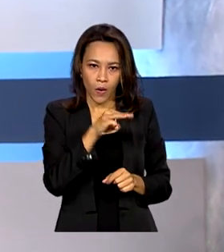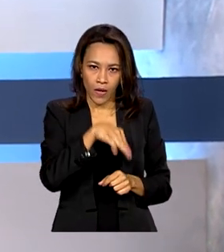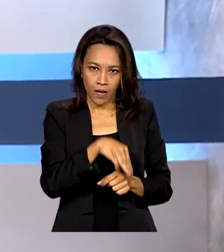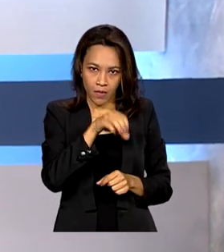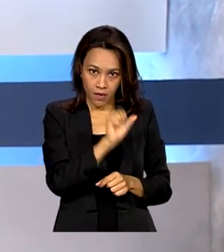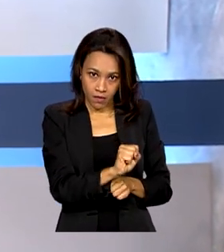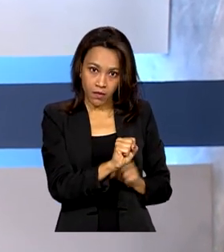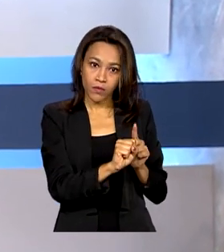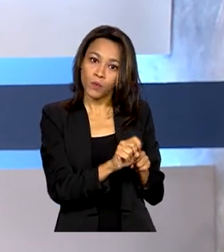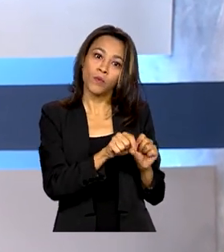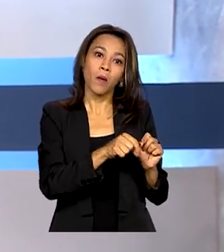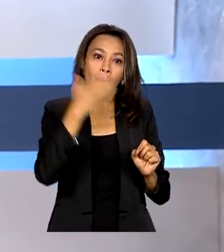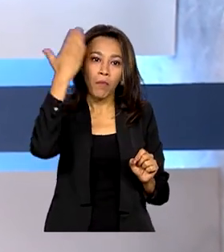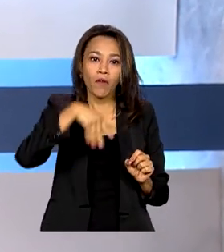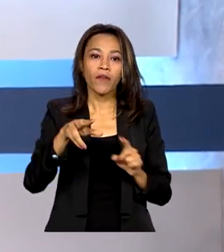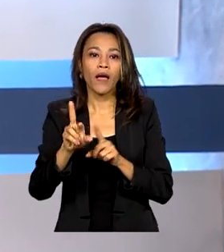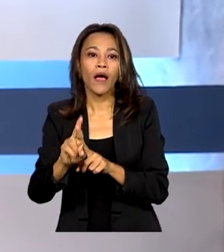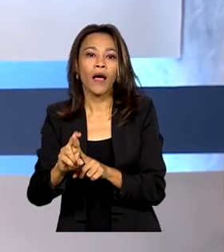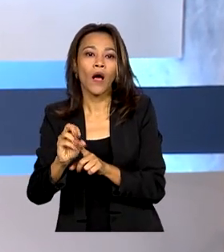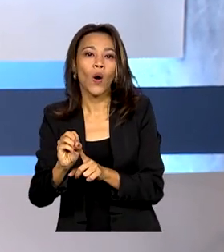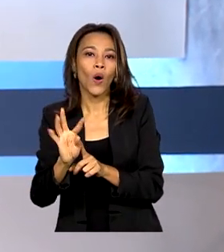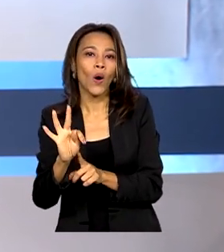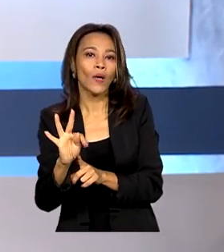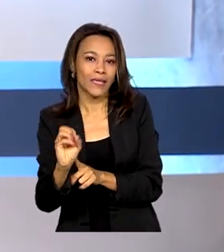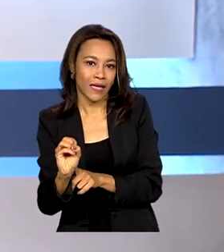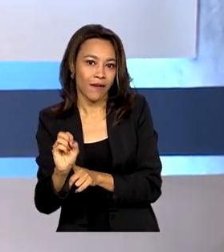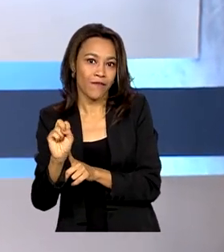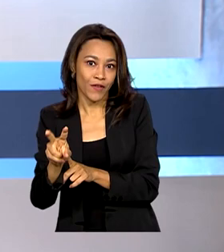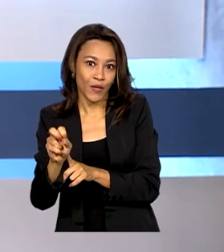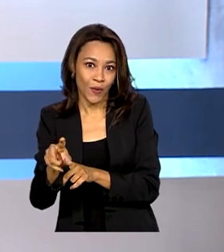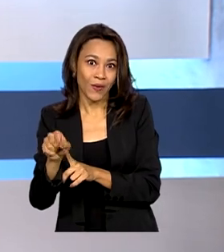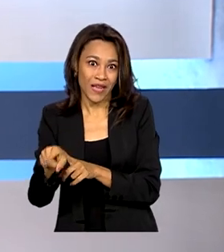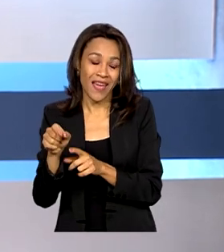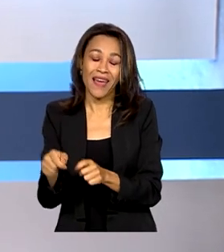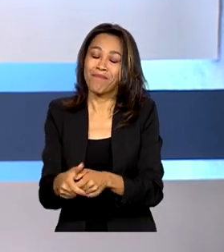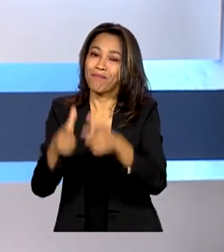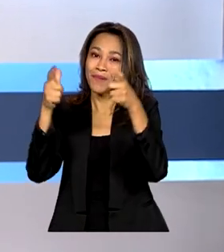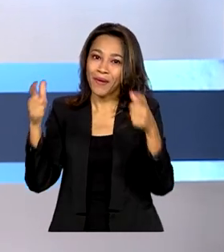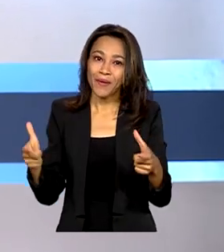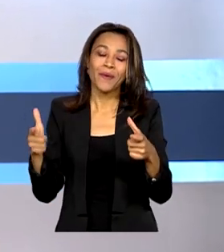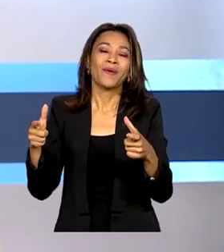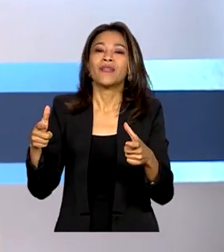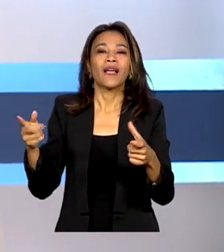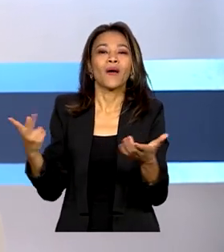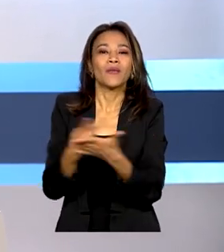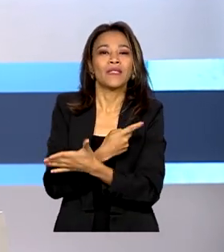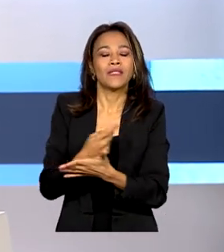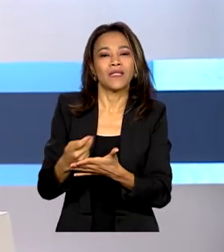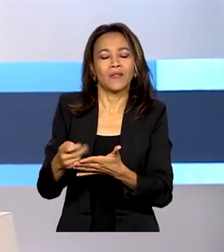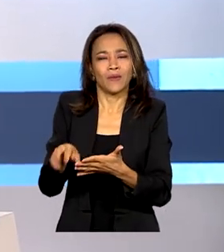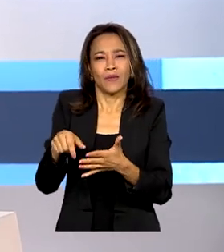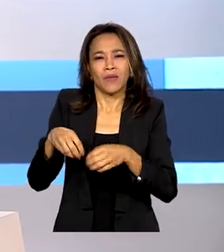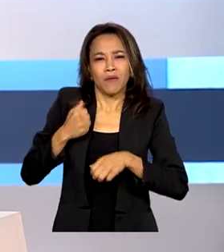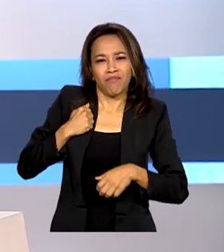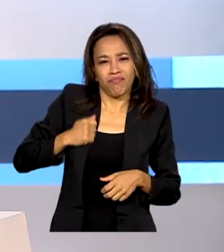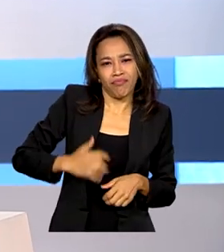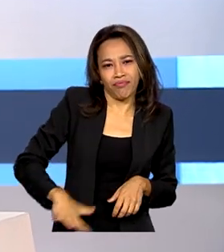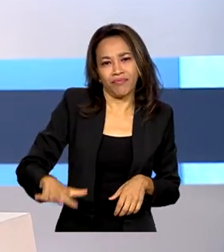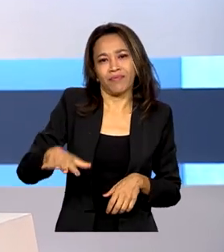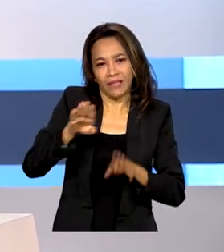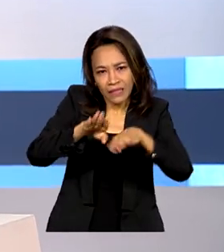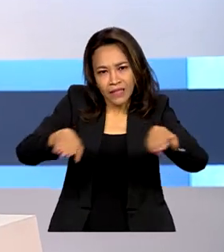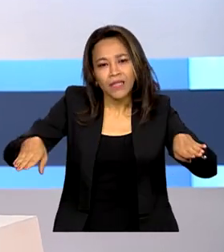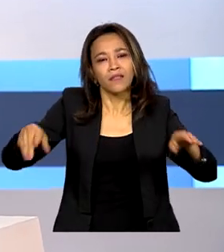rotavirose é responsável pela maior parte das infecções abdominais em crianças. O SUS oferece a vacina que pode